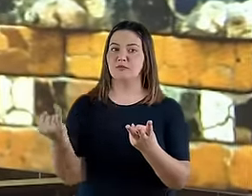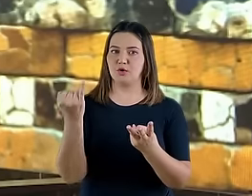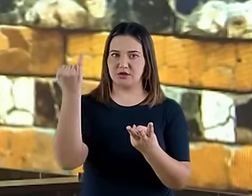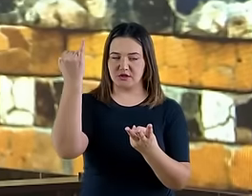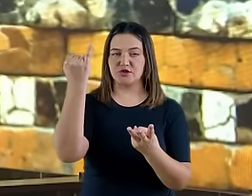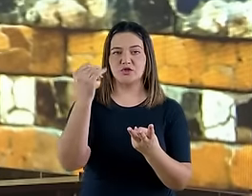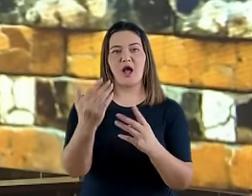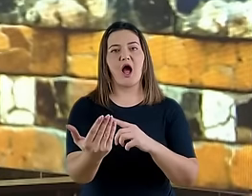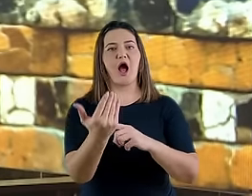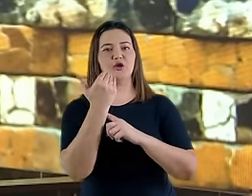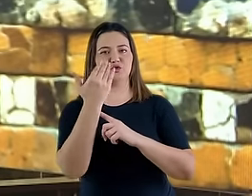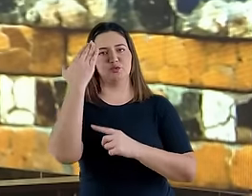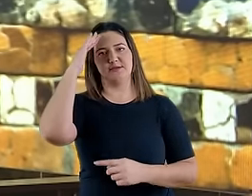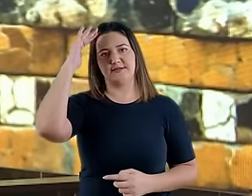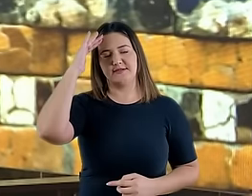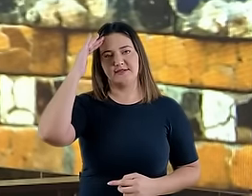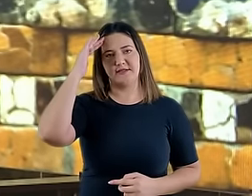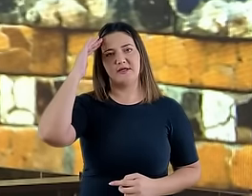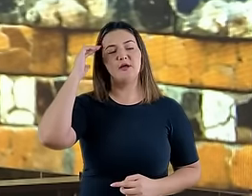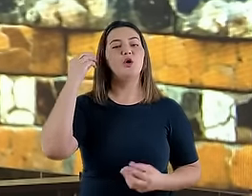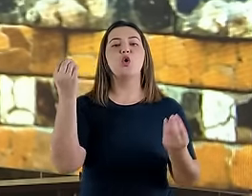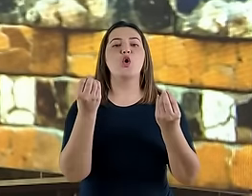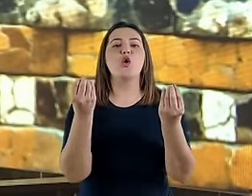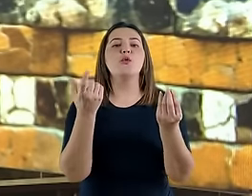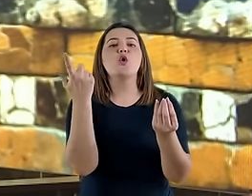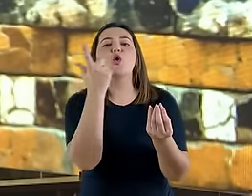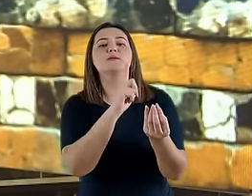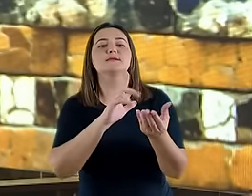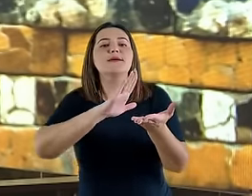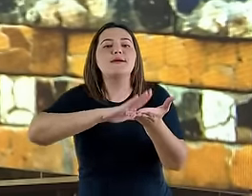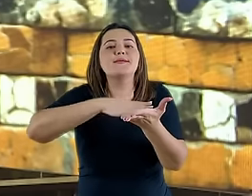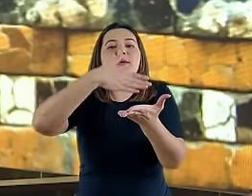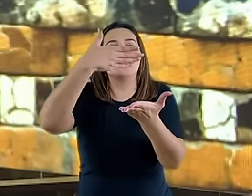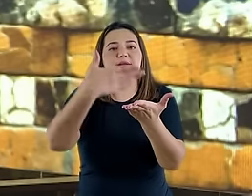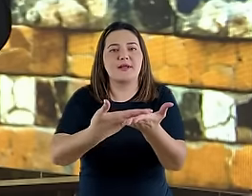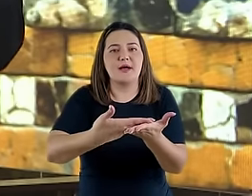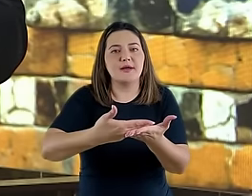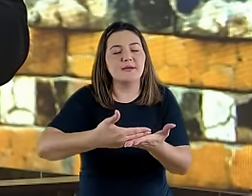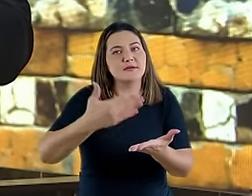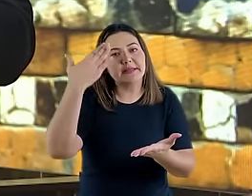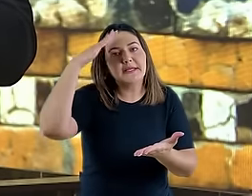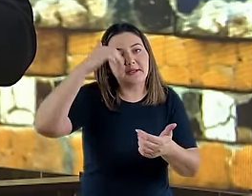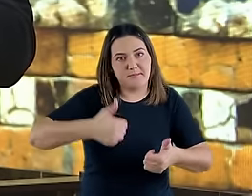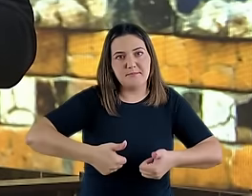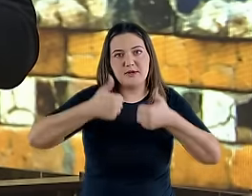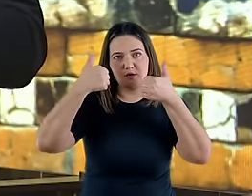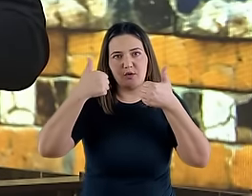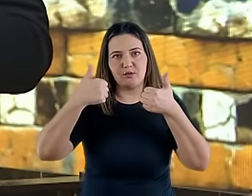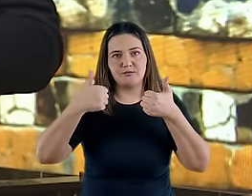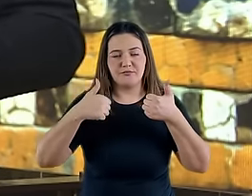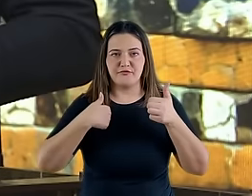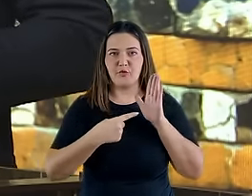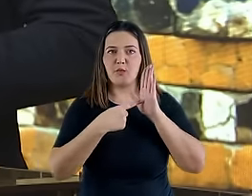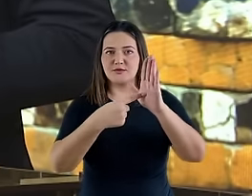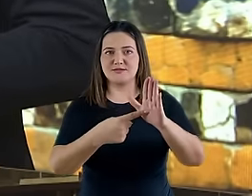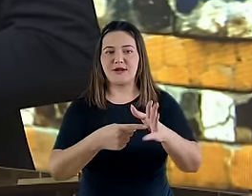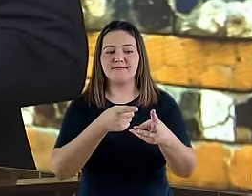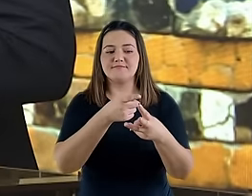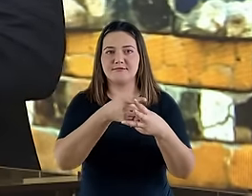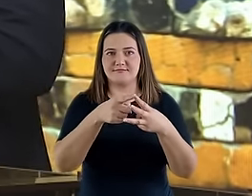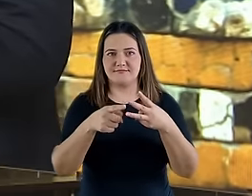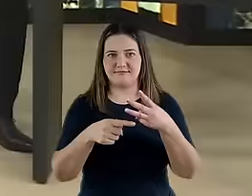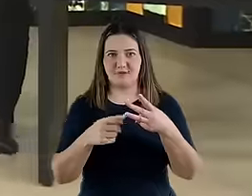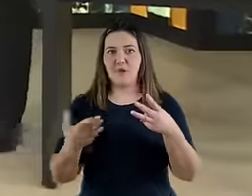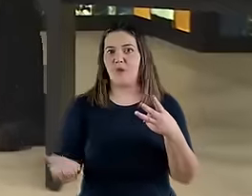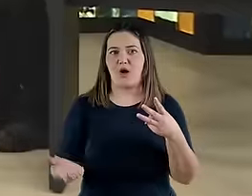ajudam, pelo menos, a seguir uma forma de interpretação que seja mais aceitável. Está certo? Então, vou colocar aqui no quadro